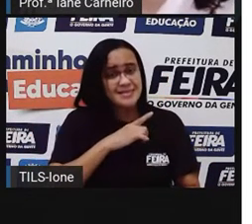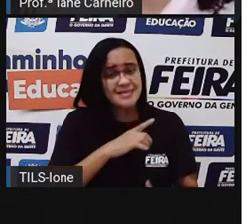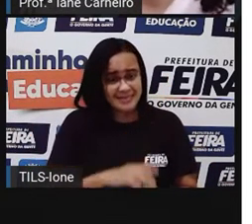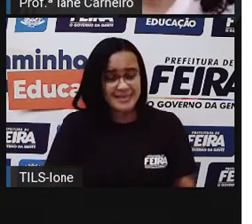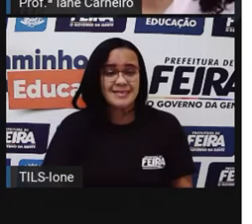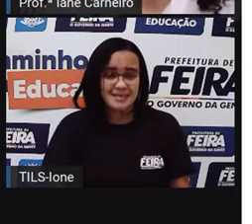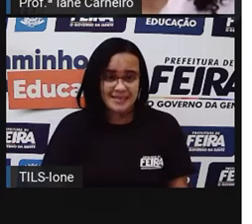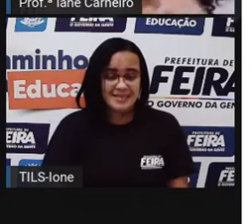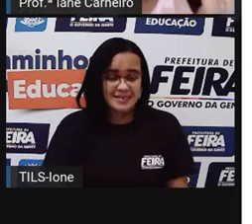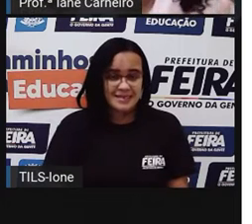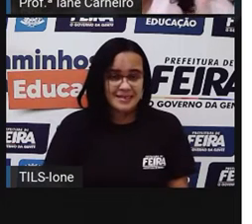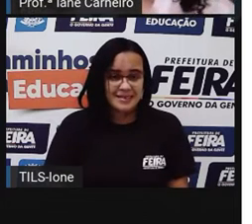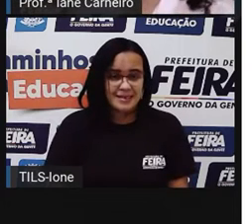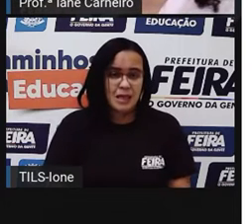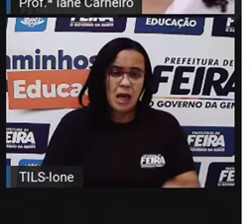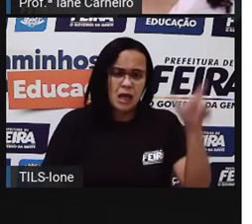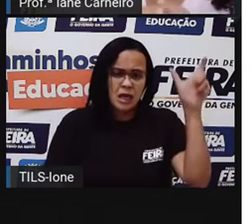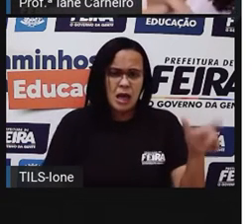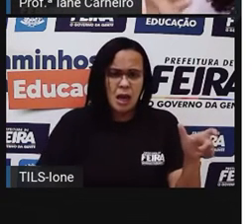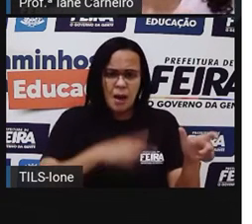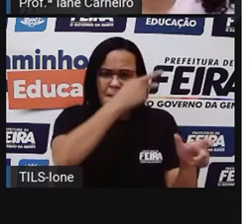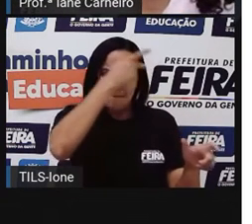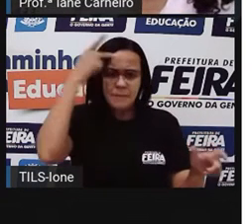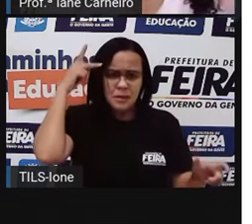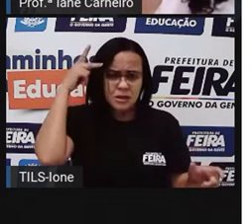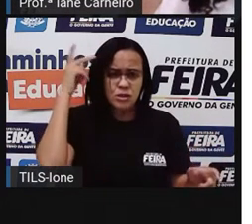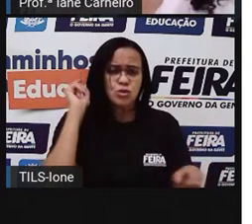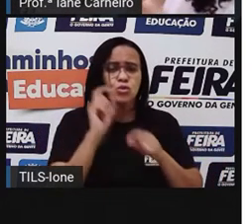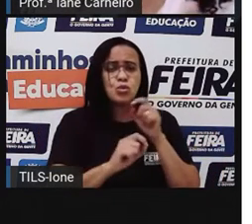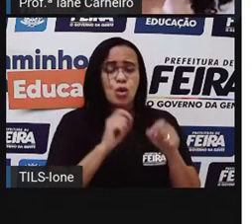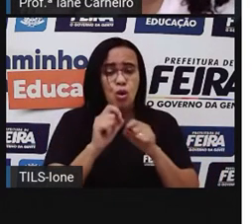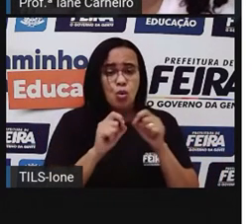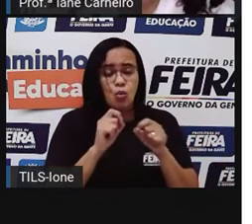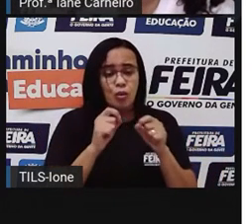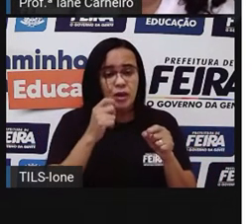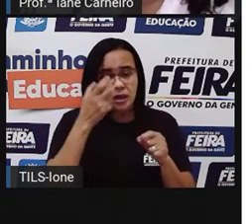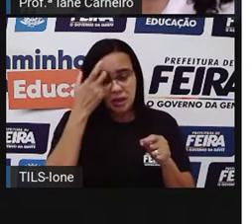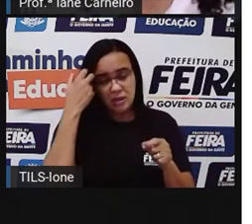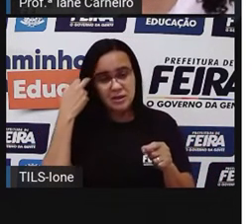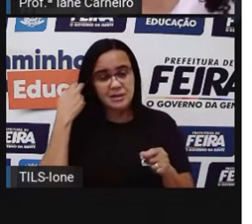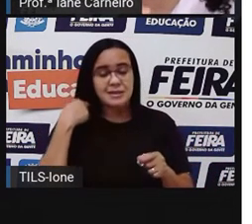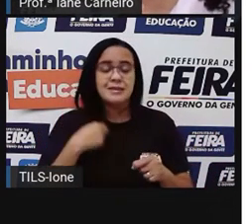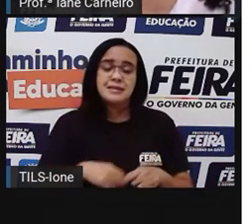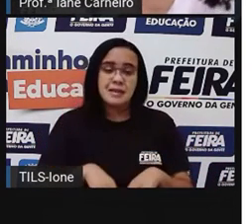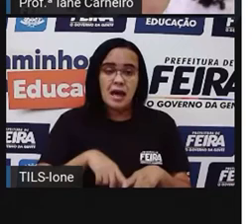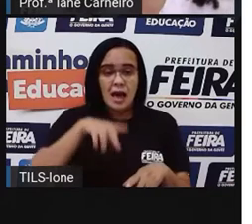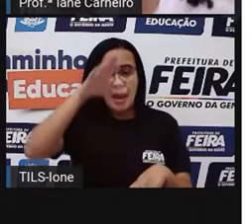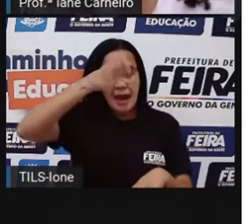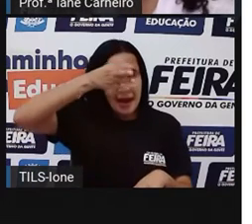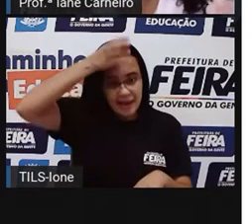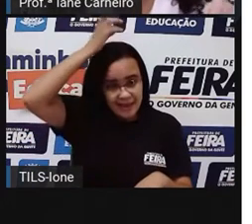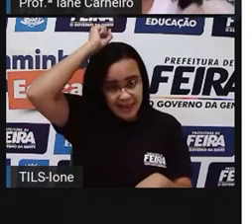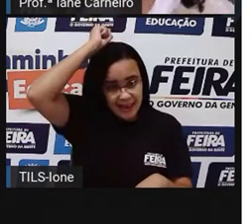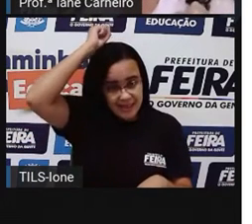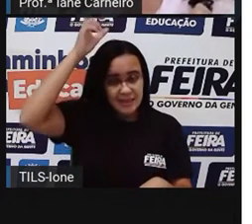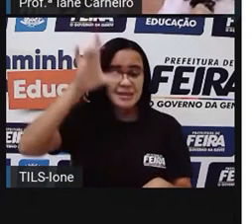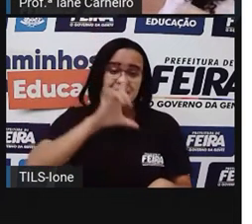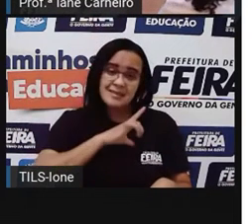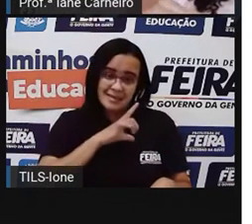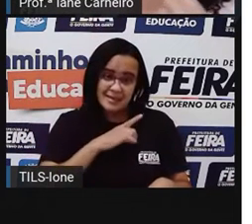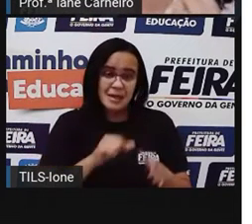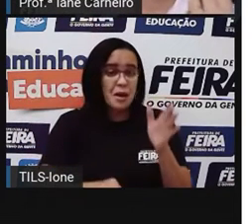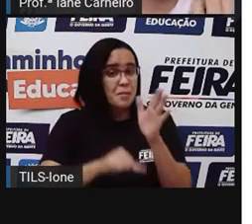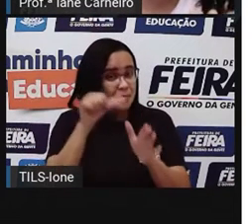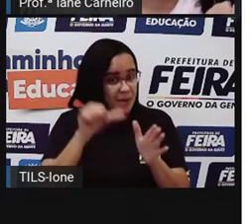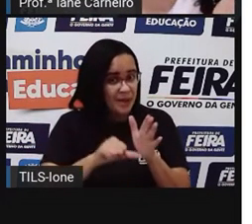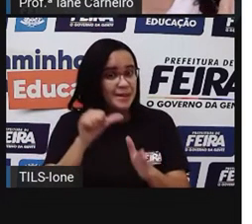vamos dizer assim o termo, né? Uma pessoa que tenha um plantio, um cultivo de galinhas, Que tenha o criador de galinhas, né?